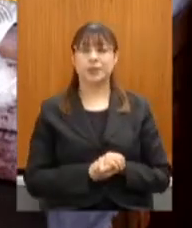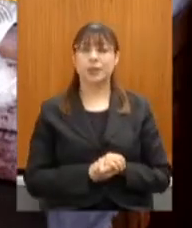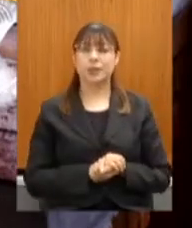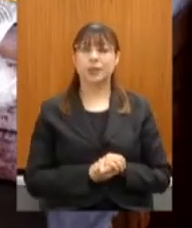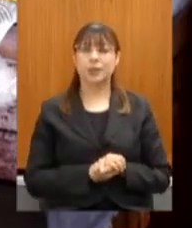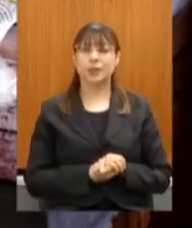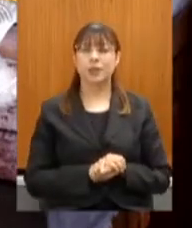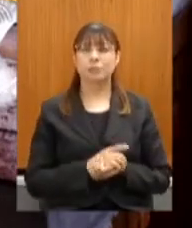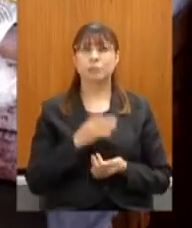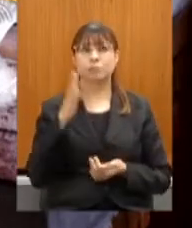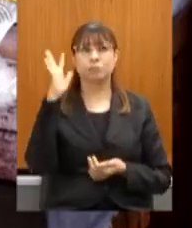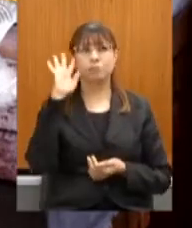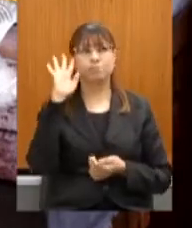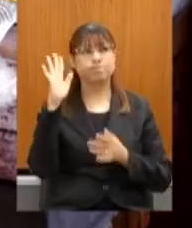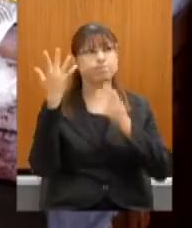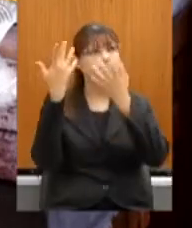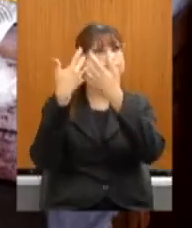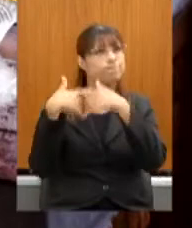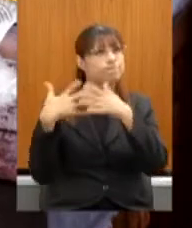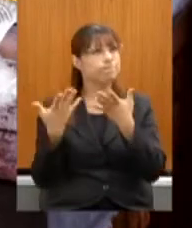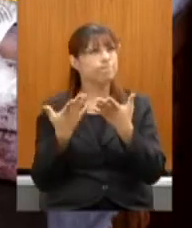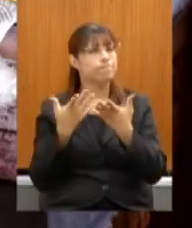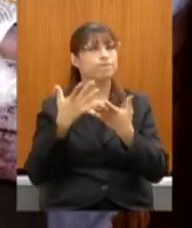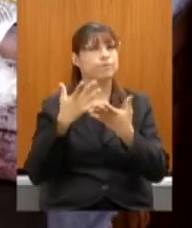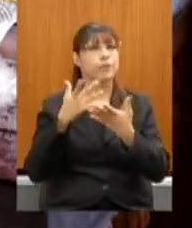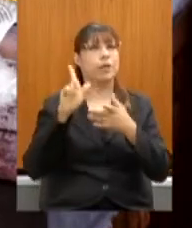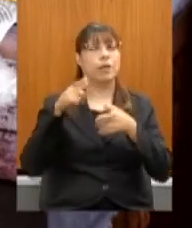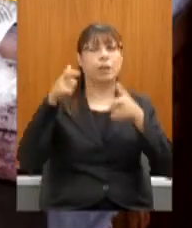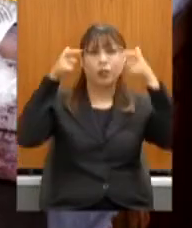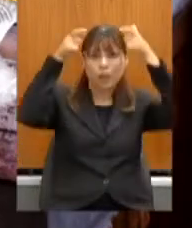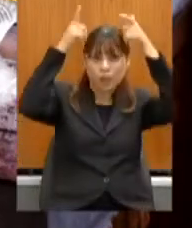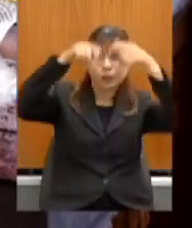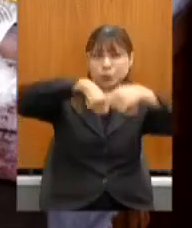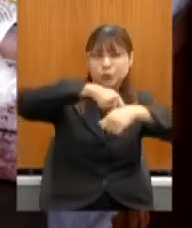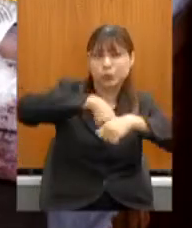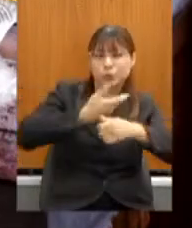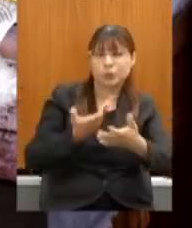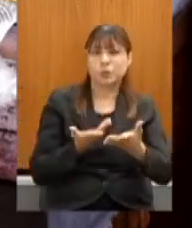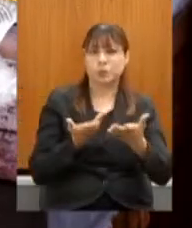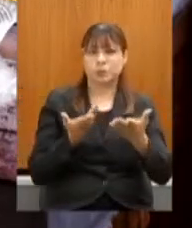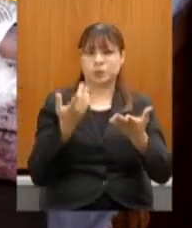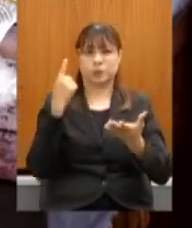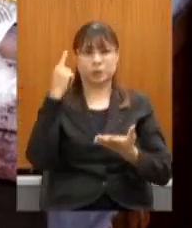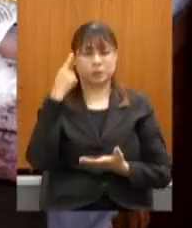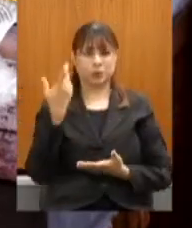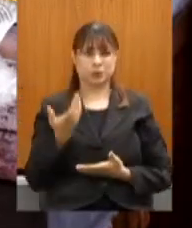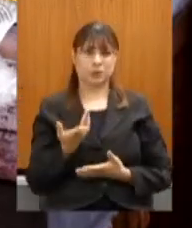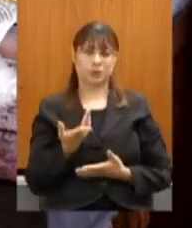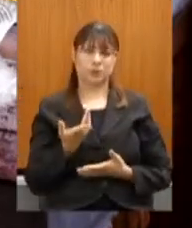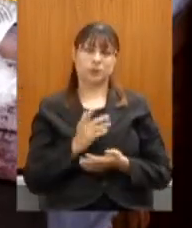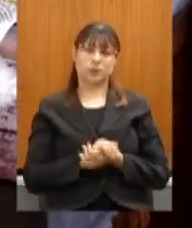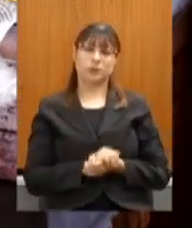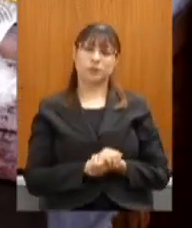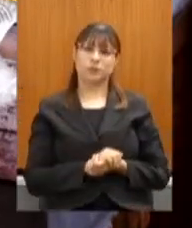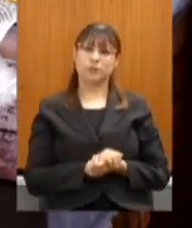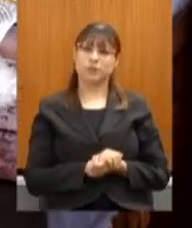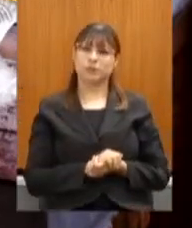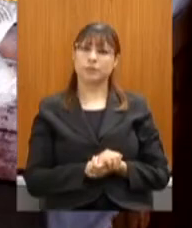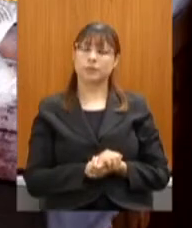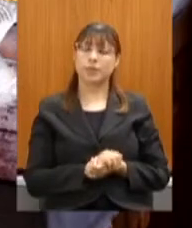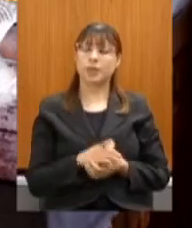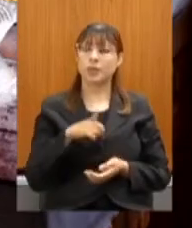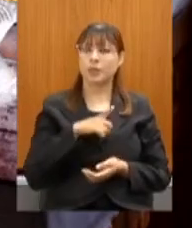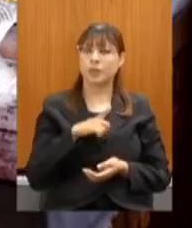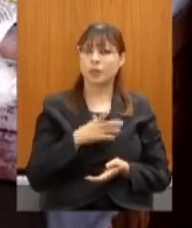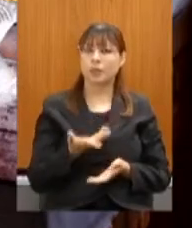Nós, pensando na gastronomia, que são as regras do estômago, esse nome que é a anglo-saxão, nós temos um